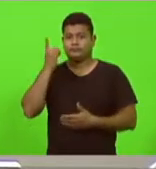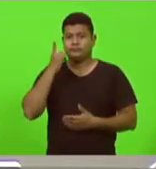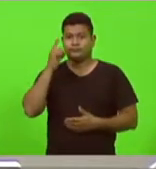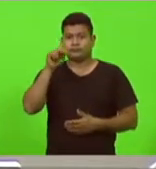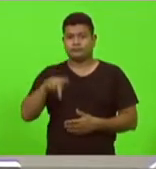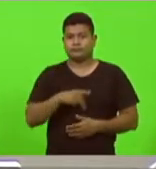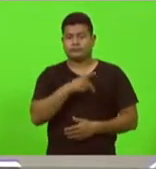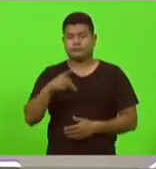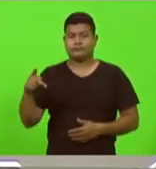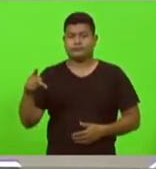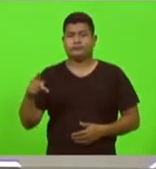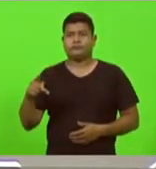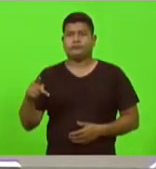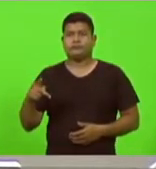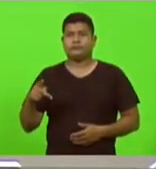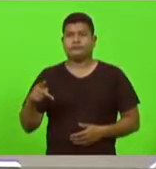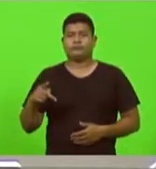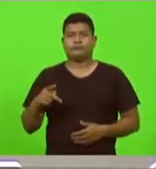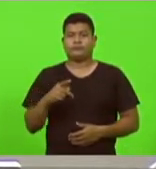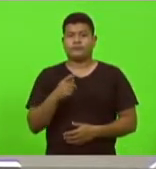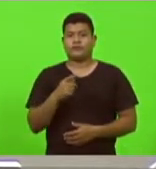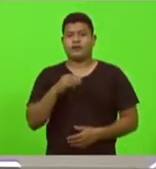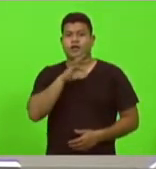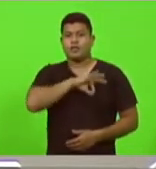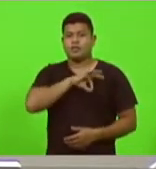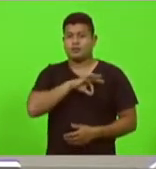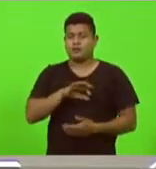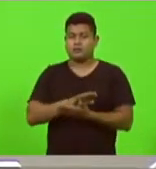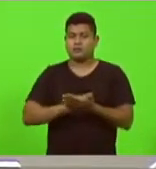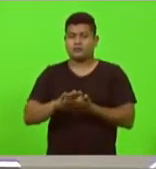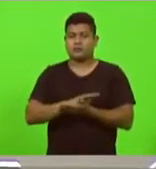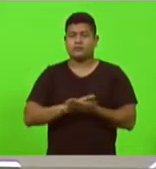Valdeceira, sem remuneração pelo período de 60 dias.